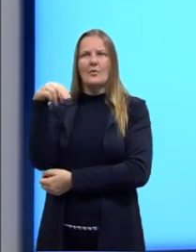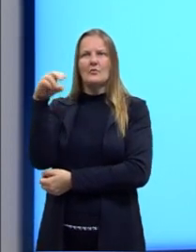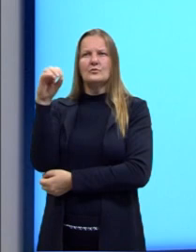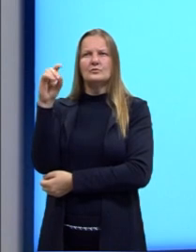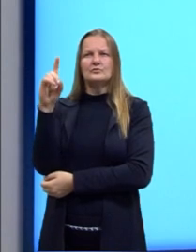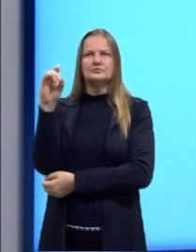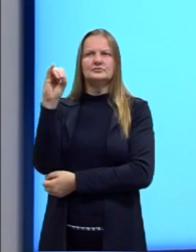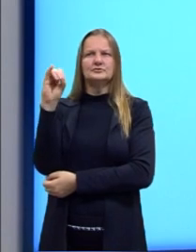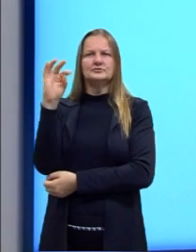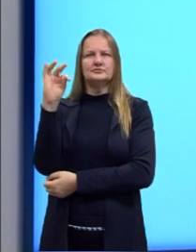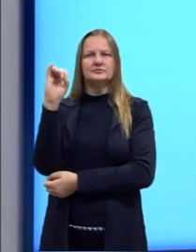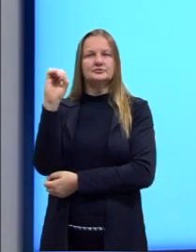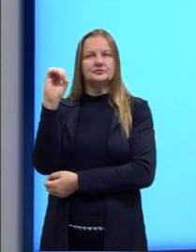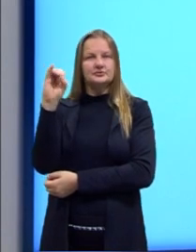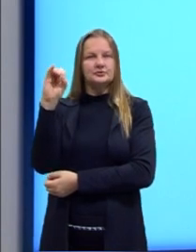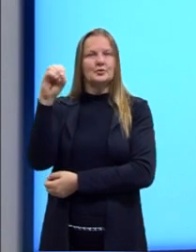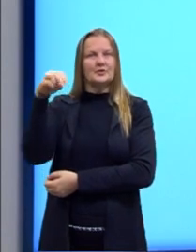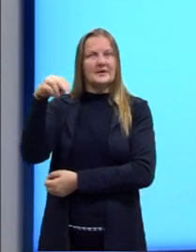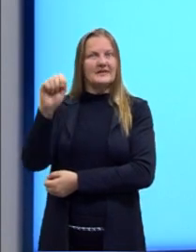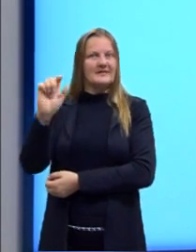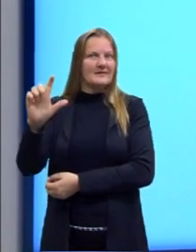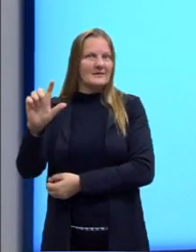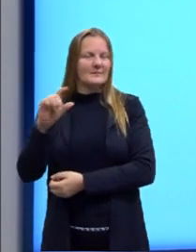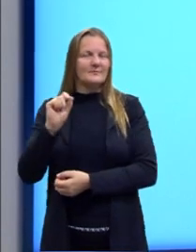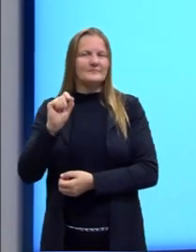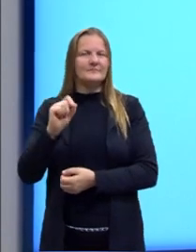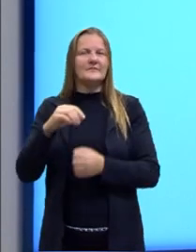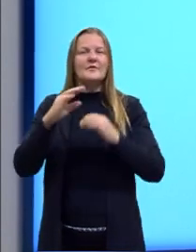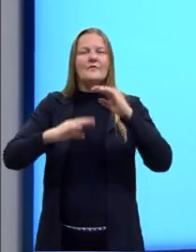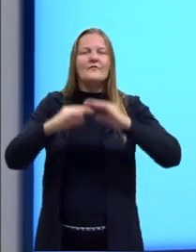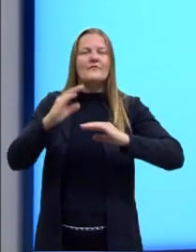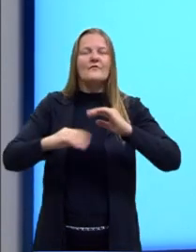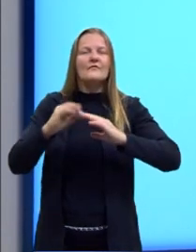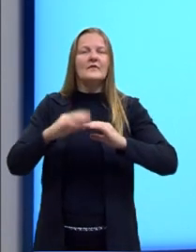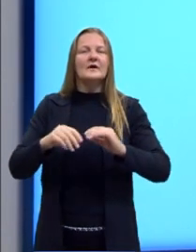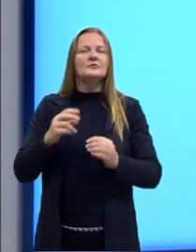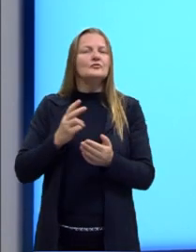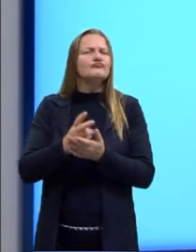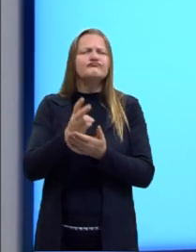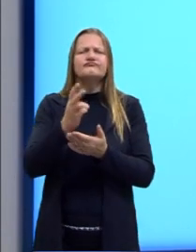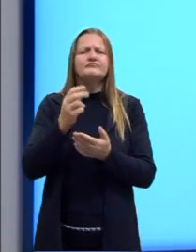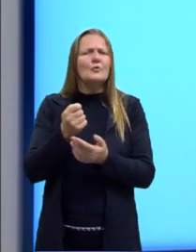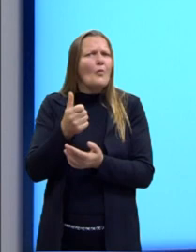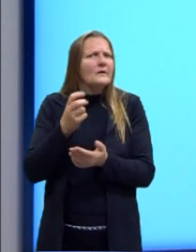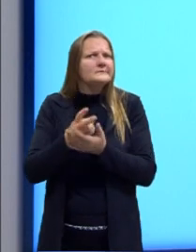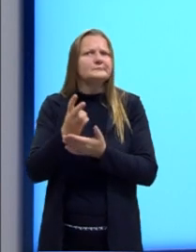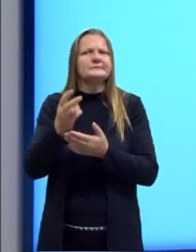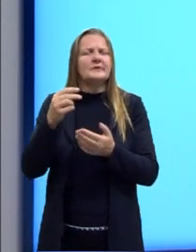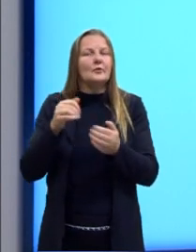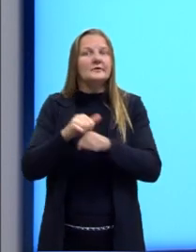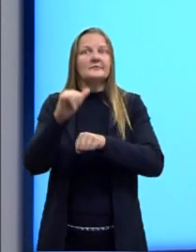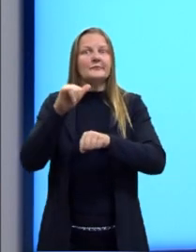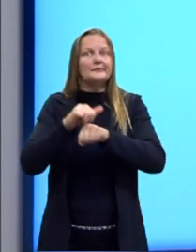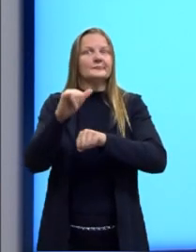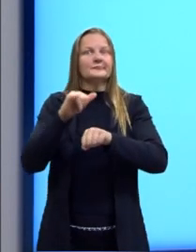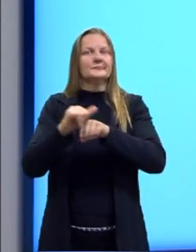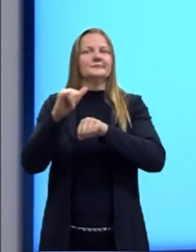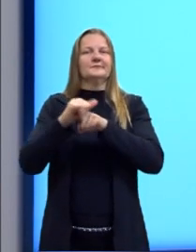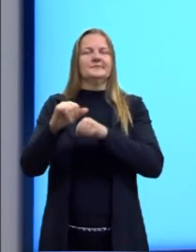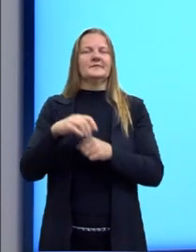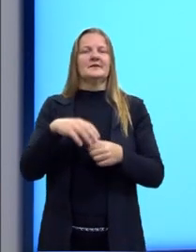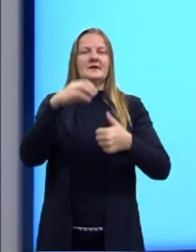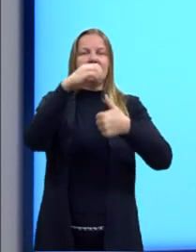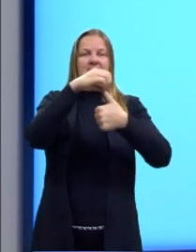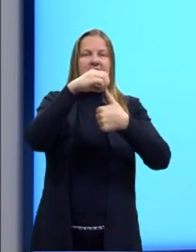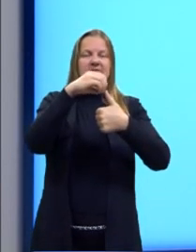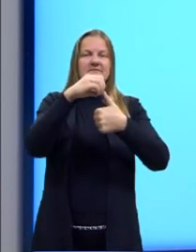ela trata de fatos que ocorrem com determinada frequência. Nessa zero condicional,